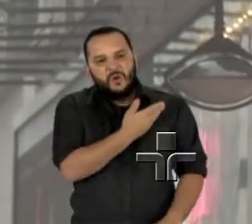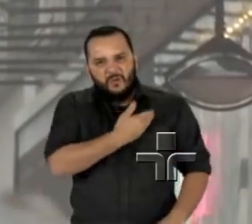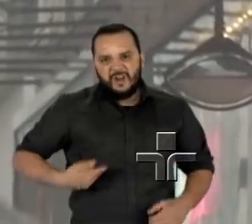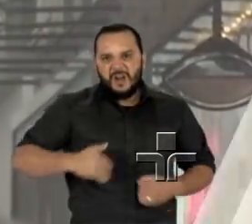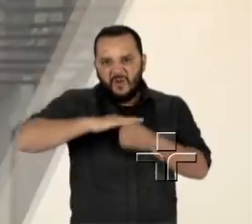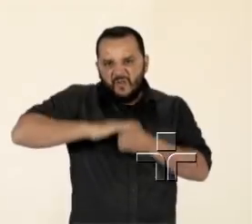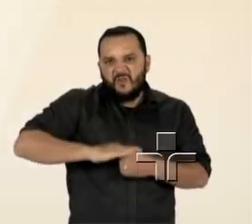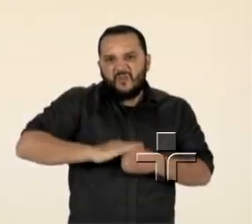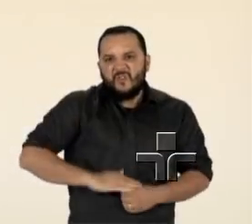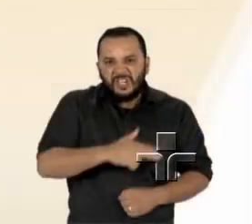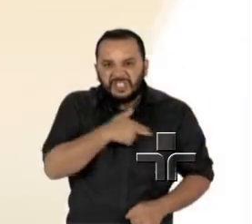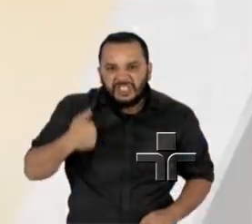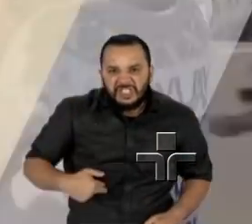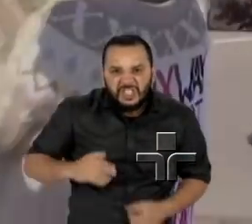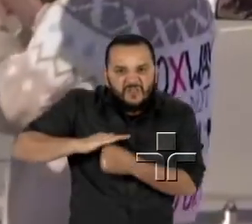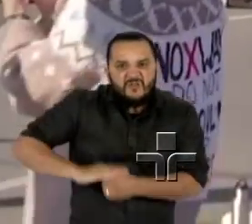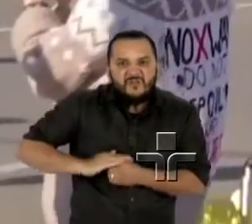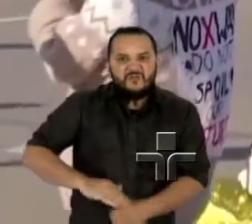chinês.